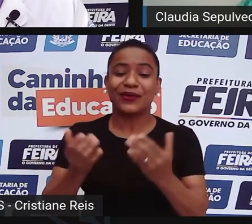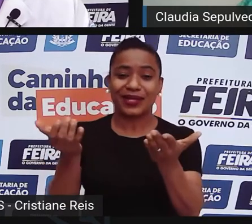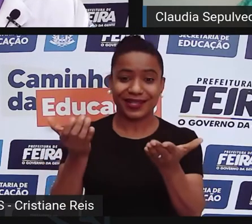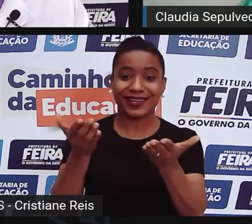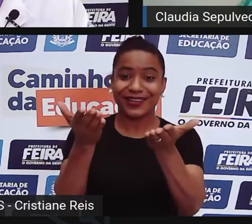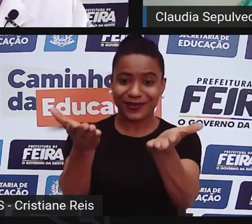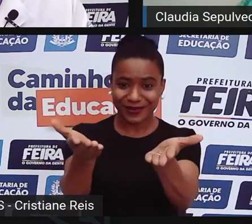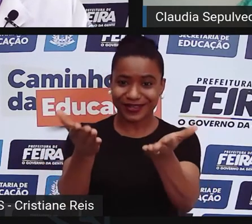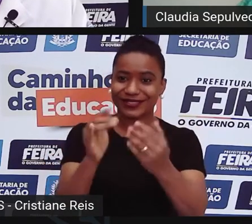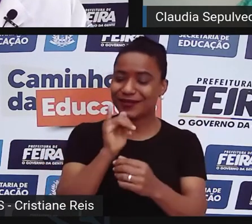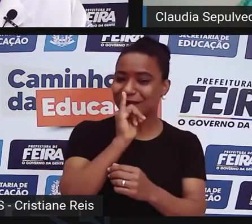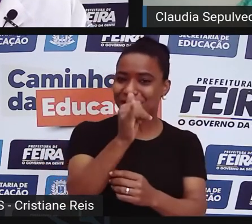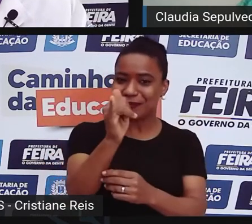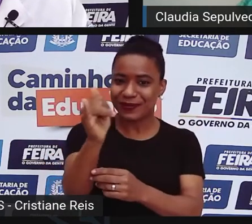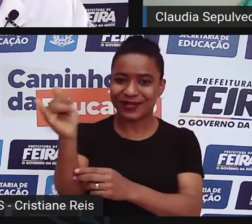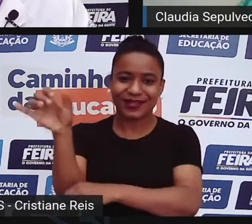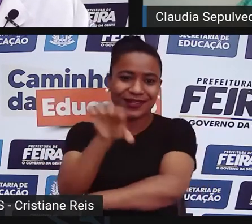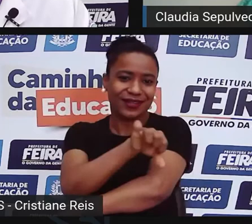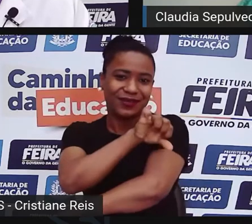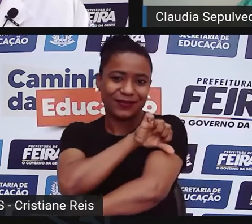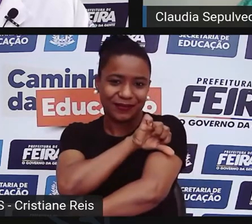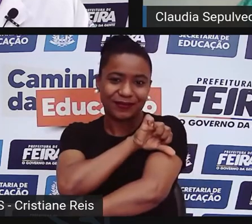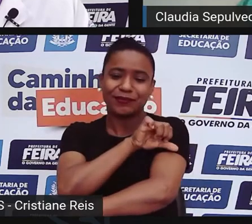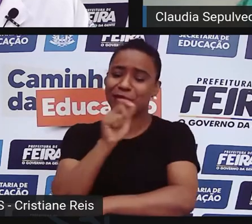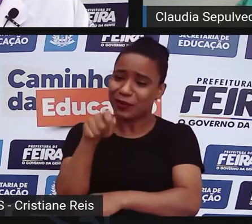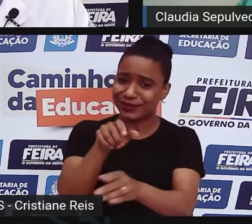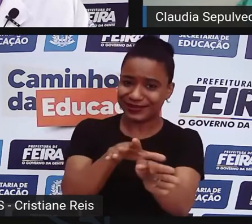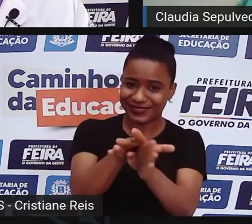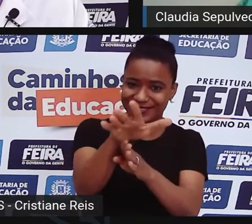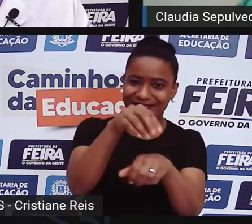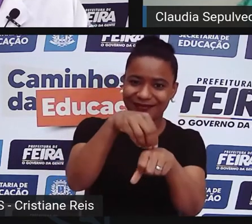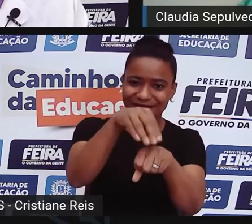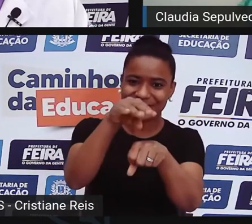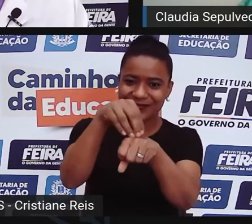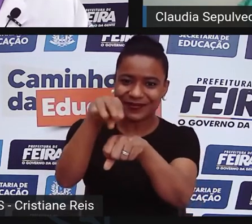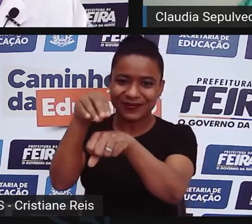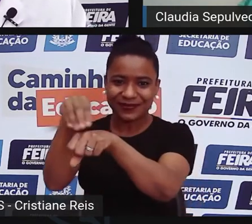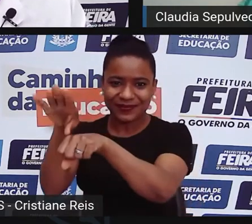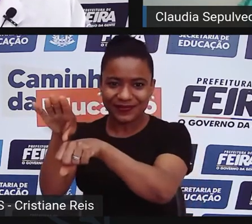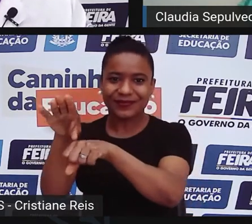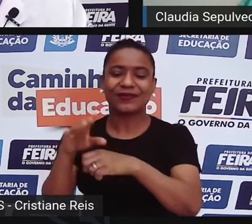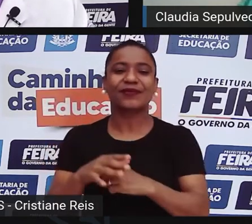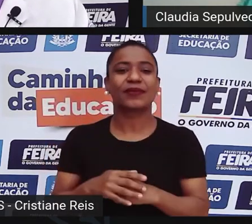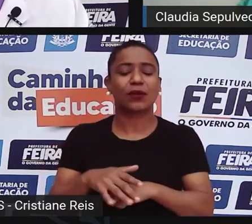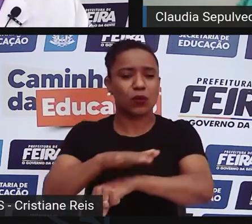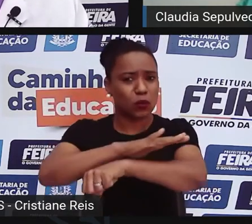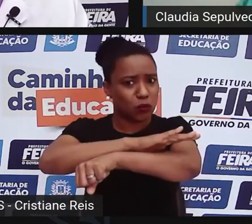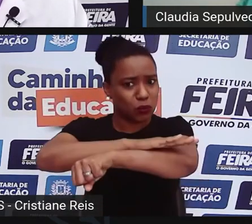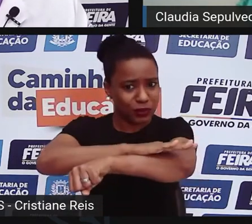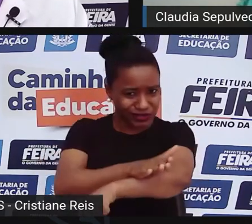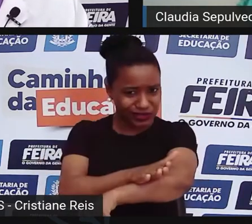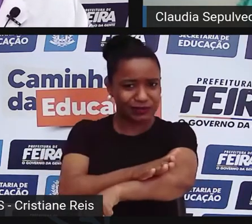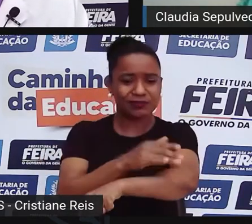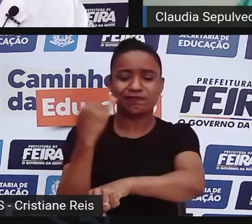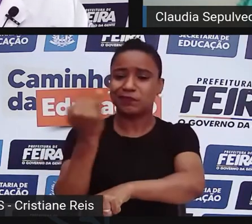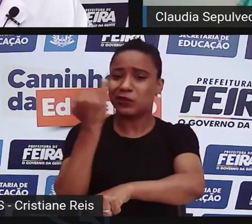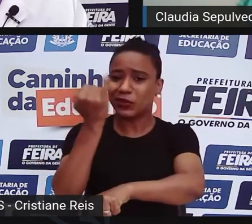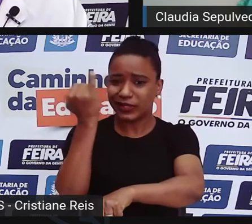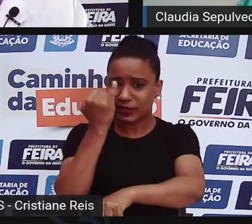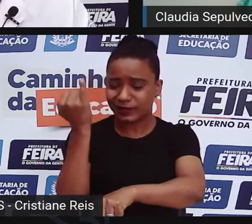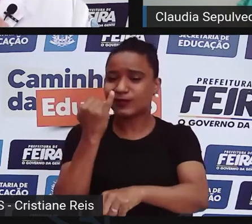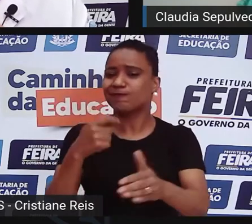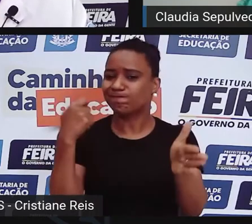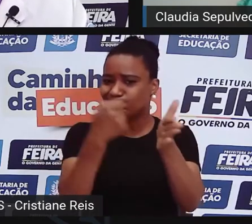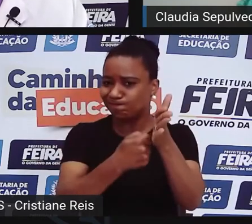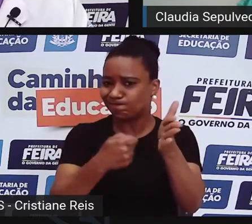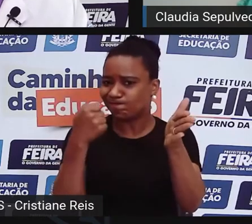mandando um recadinho para os nossos alunos, né? Eu acho que combater o racismo é da parte